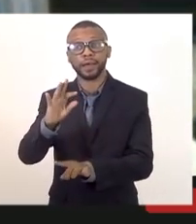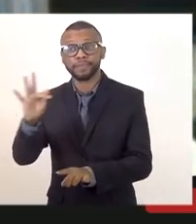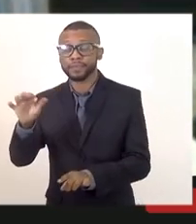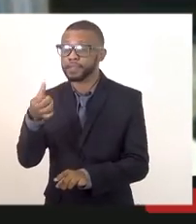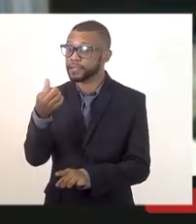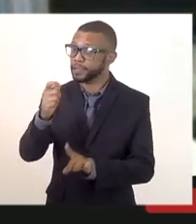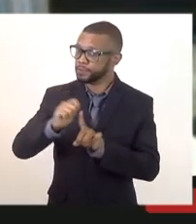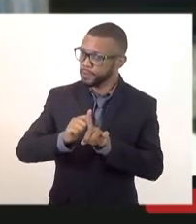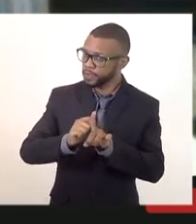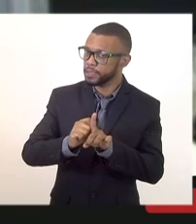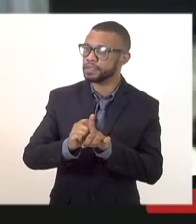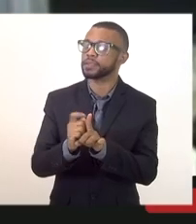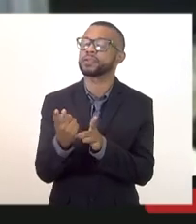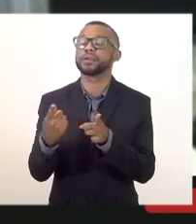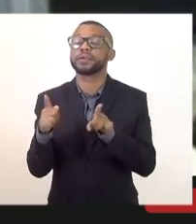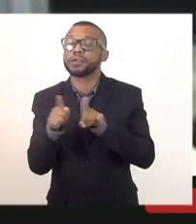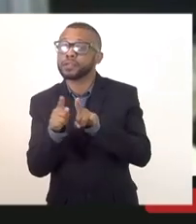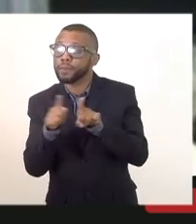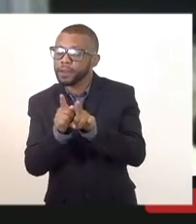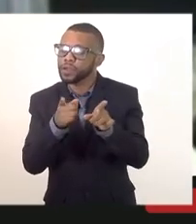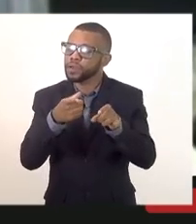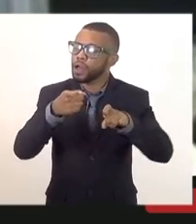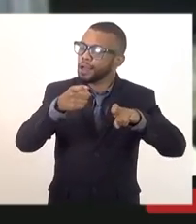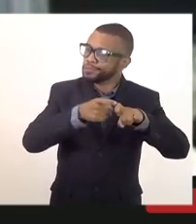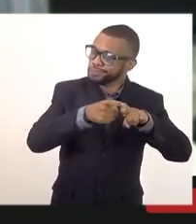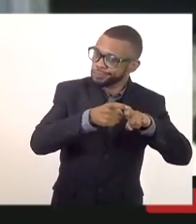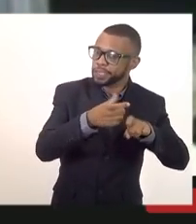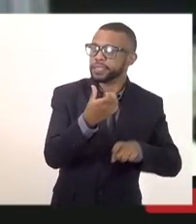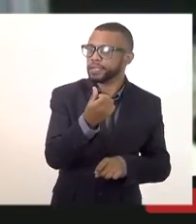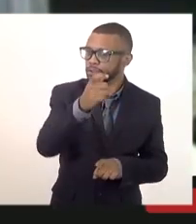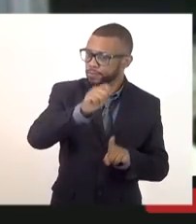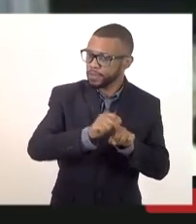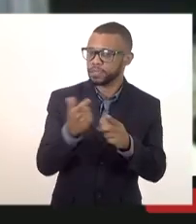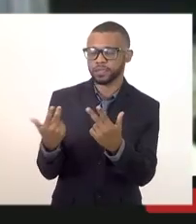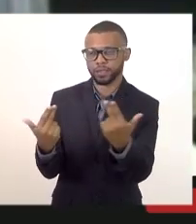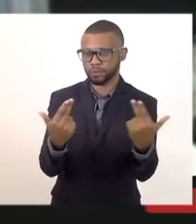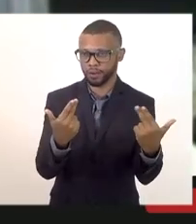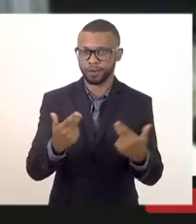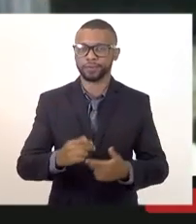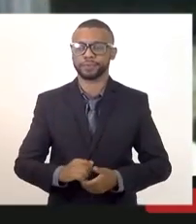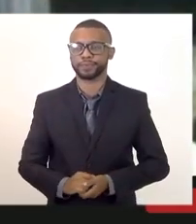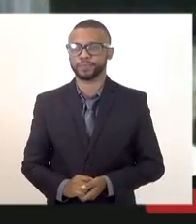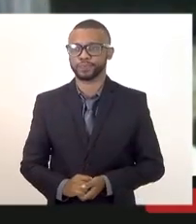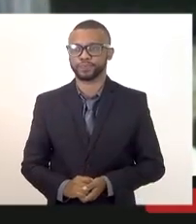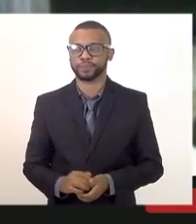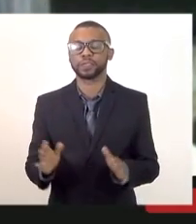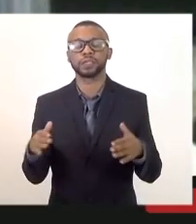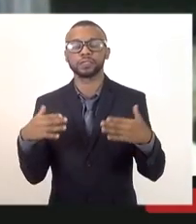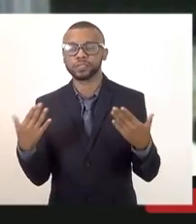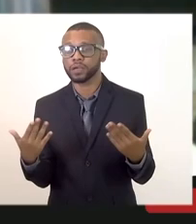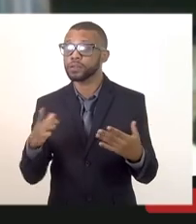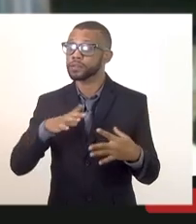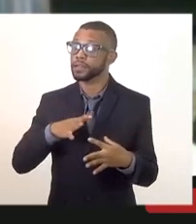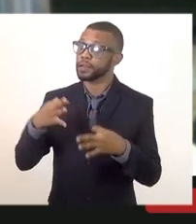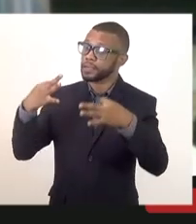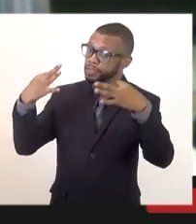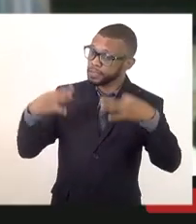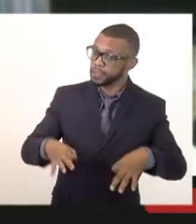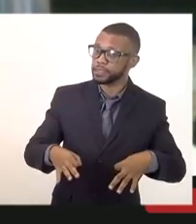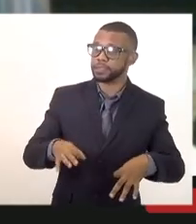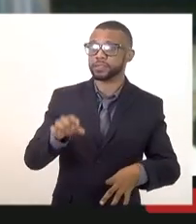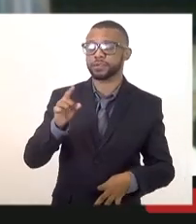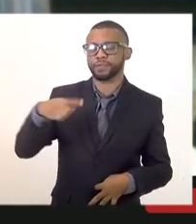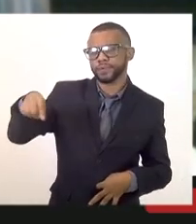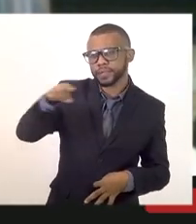meses e também do exame de saúde é uma validade também de seis meses então com certeza vocês